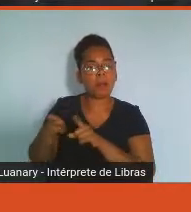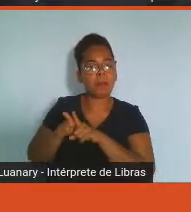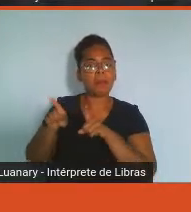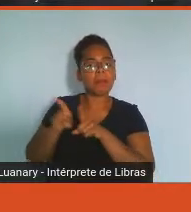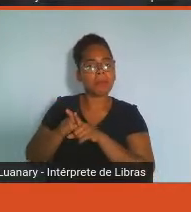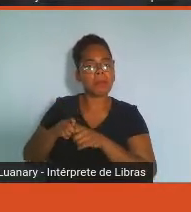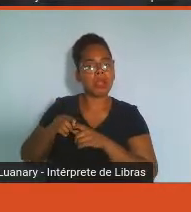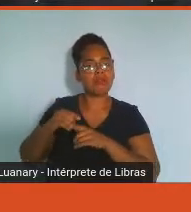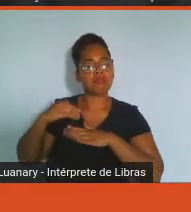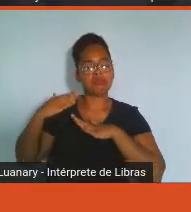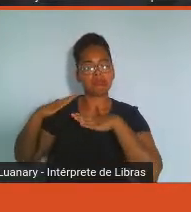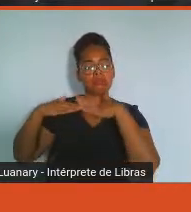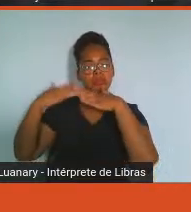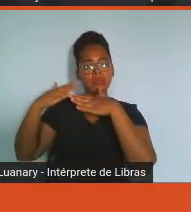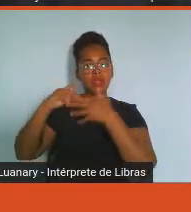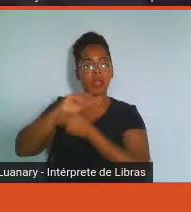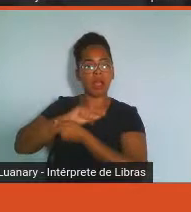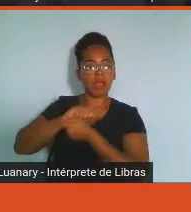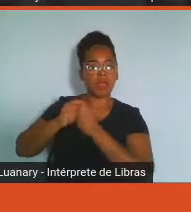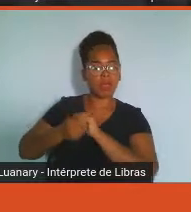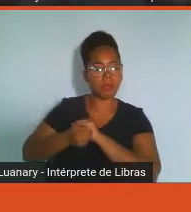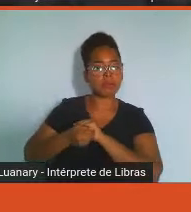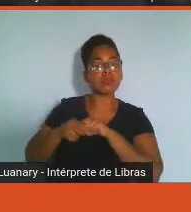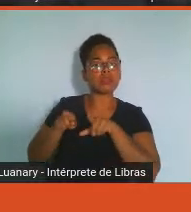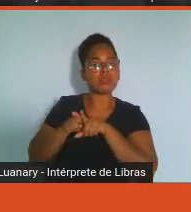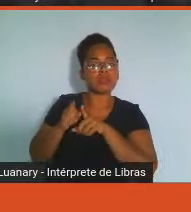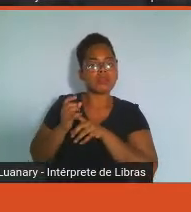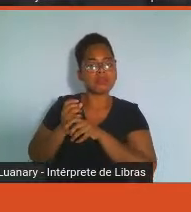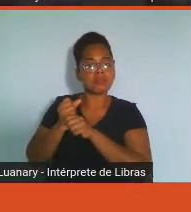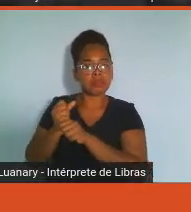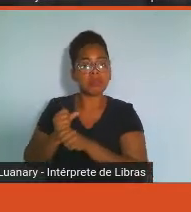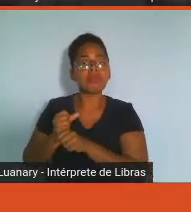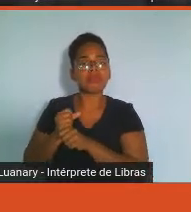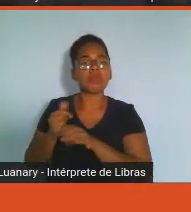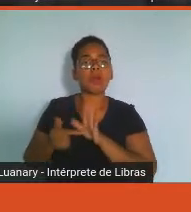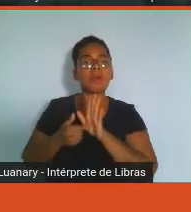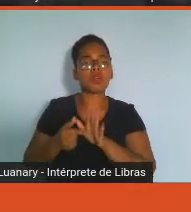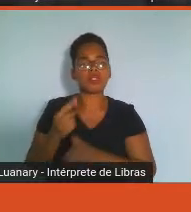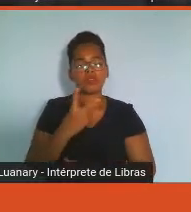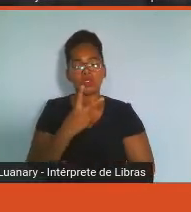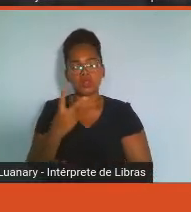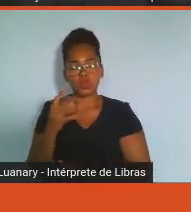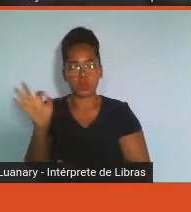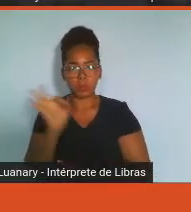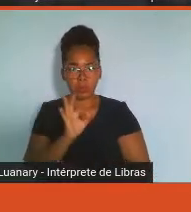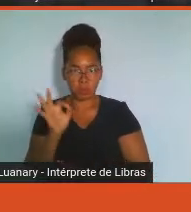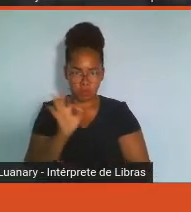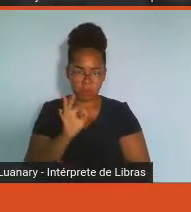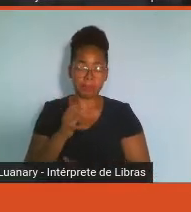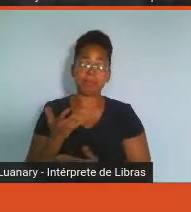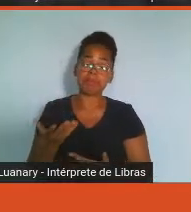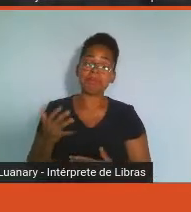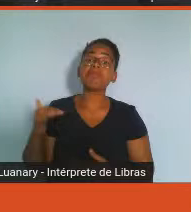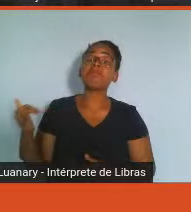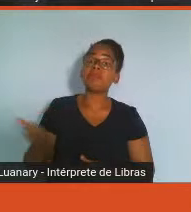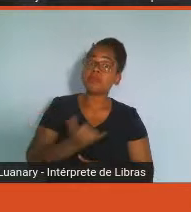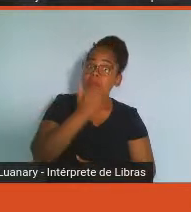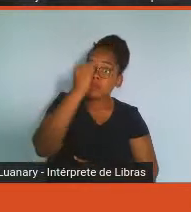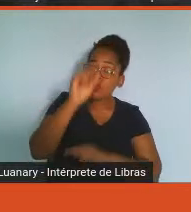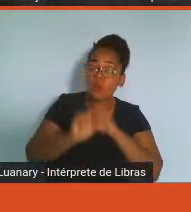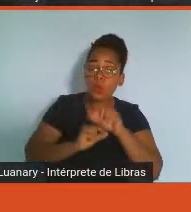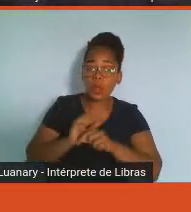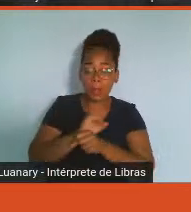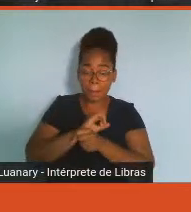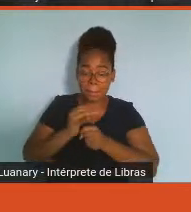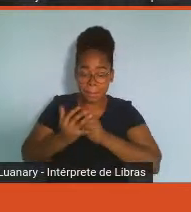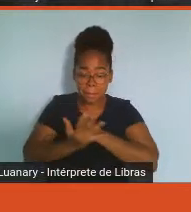22%. Mas, durante a pandemia, as prioridades passaram a ser diferentes. A adaptabilidade